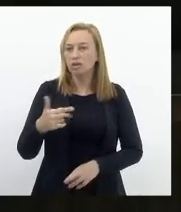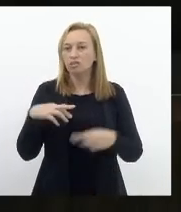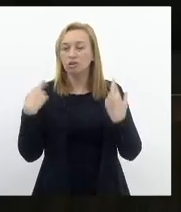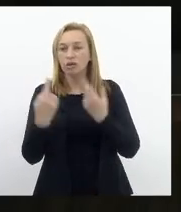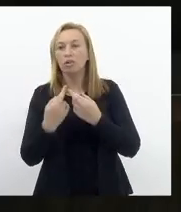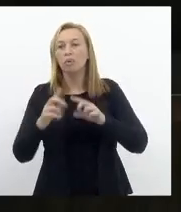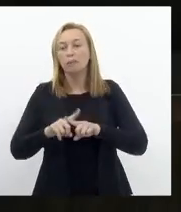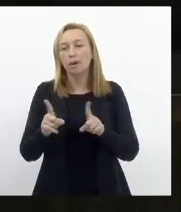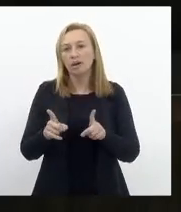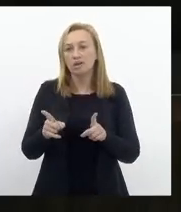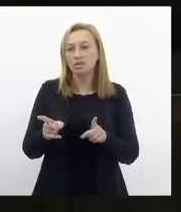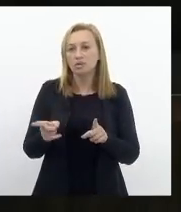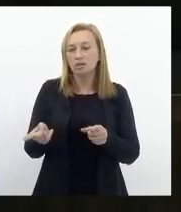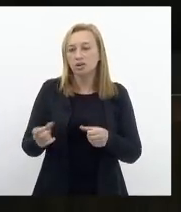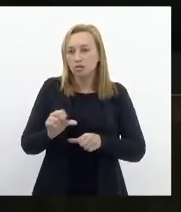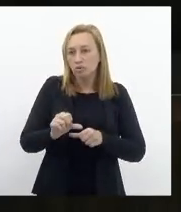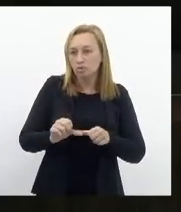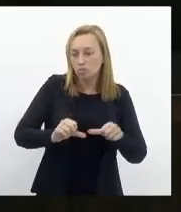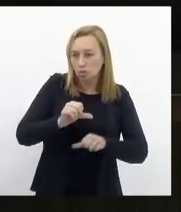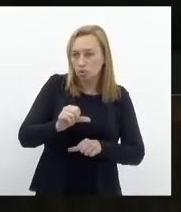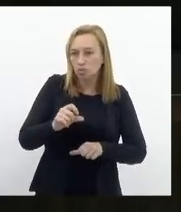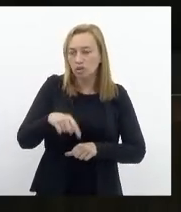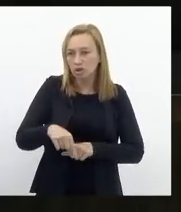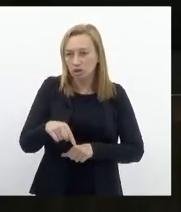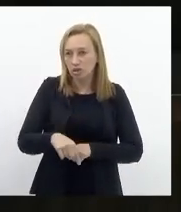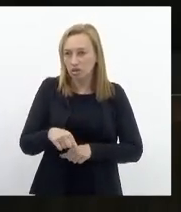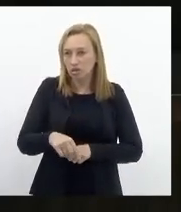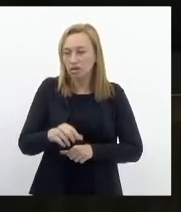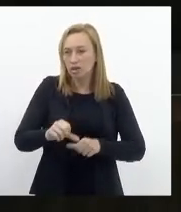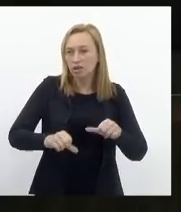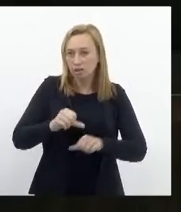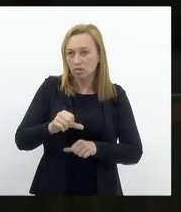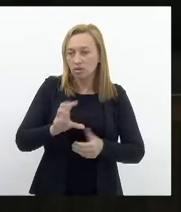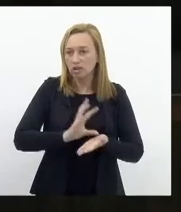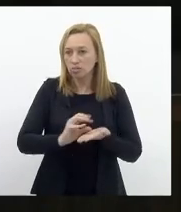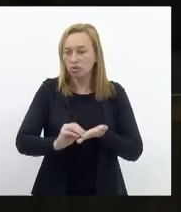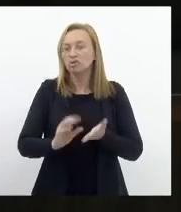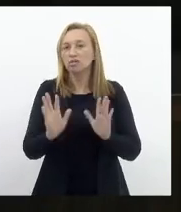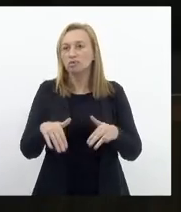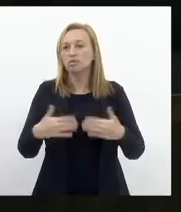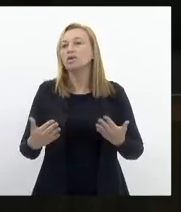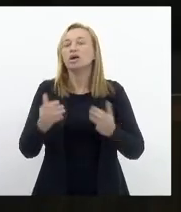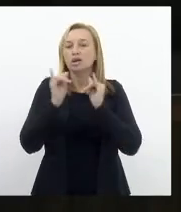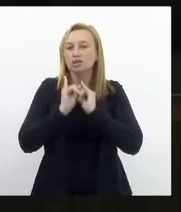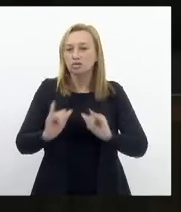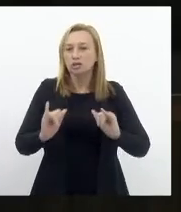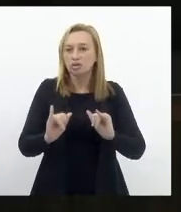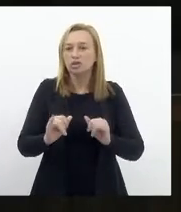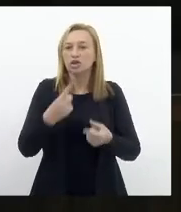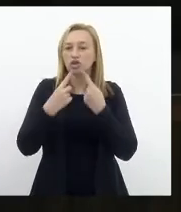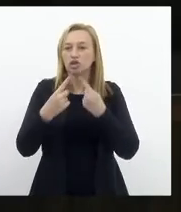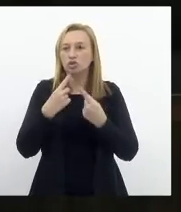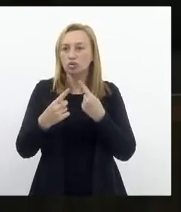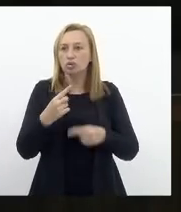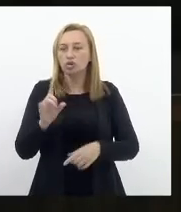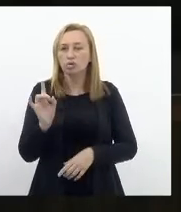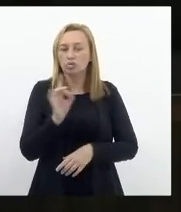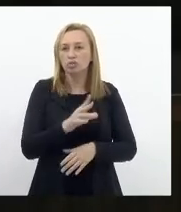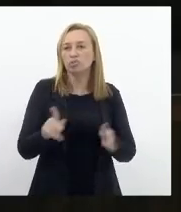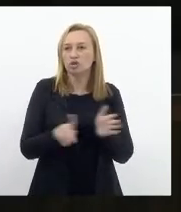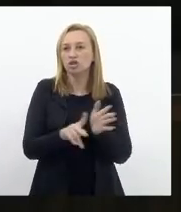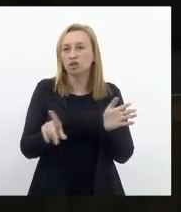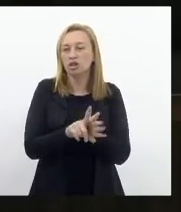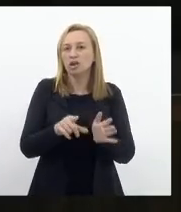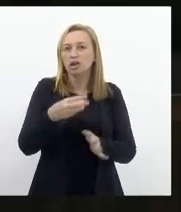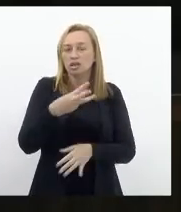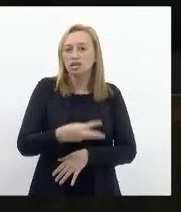consignada aqui pelo plenário a troca das pautas. Anuncio em regime de urgência e discussão única projeto de